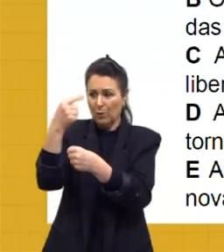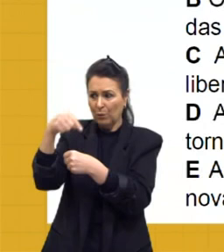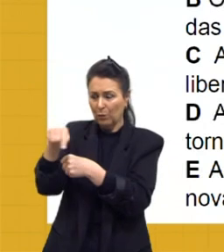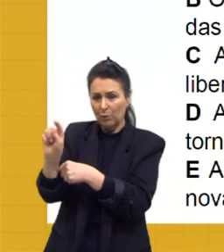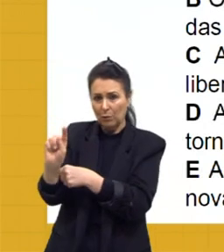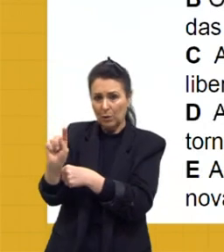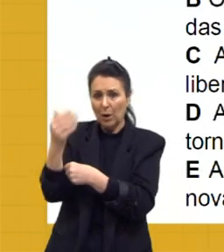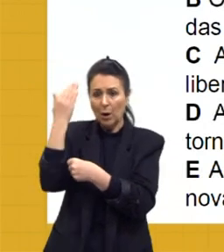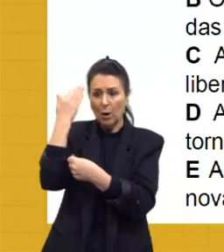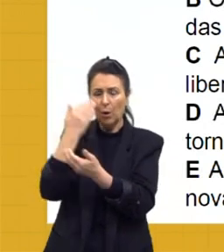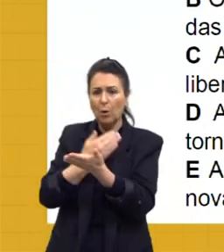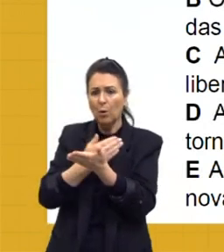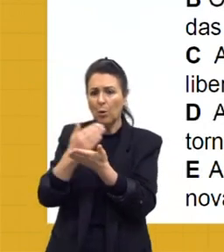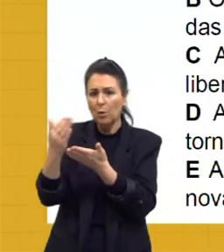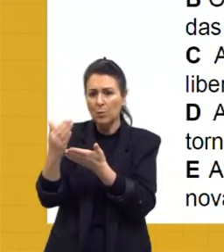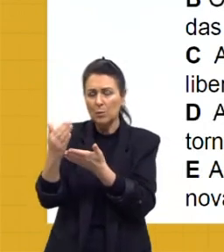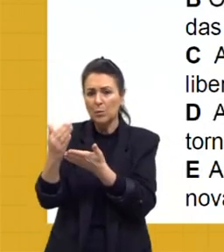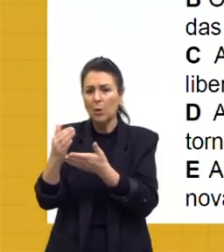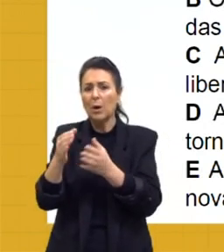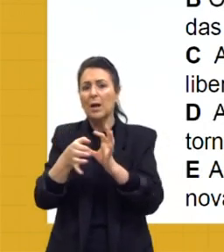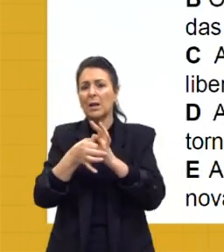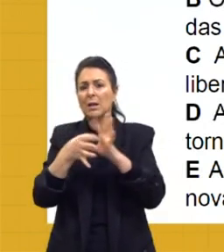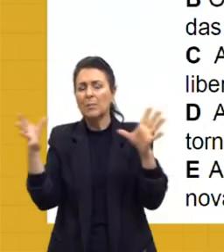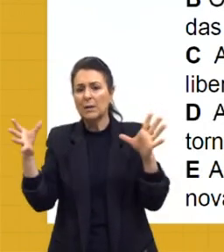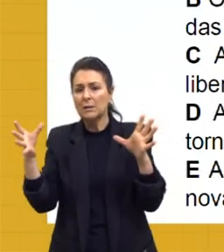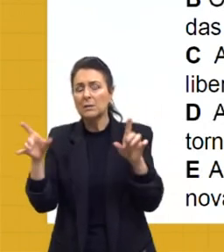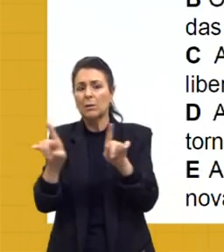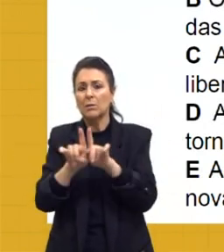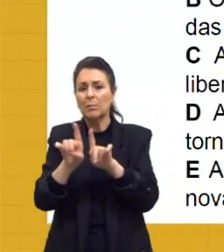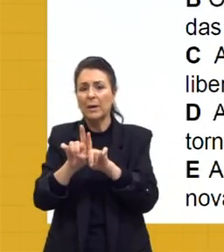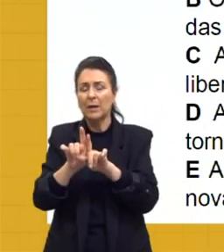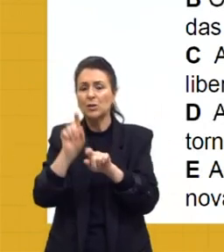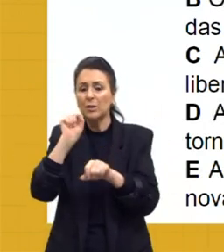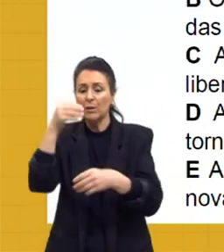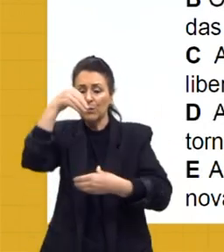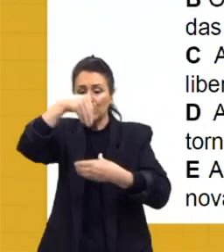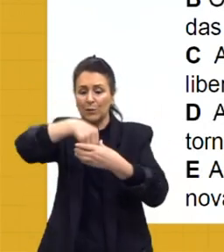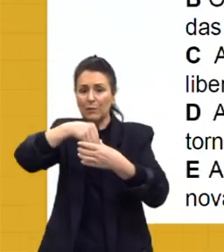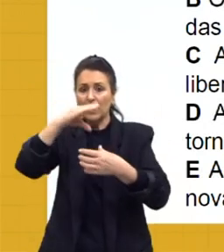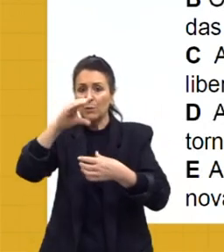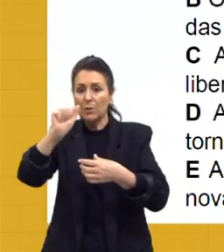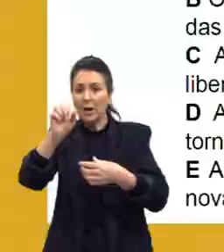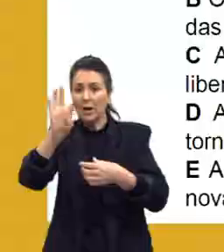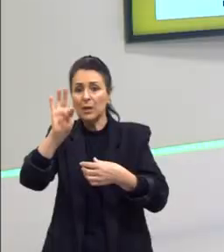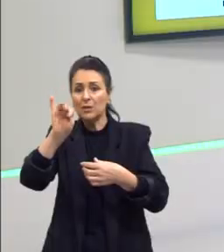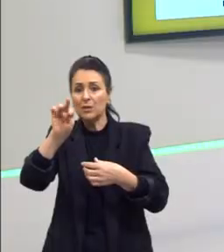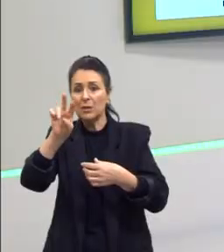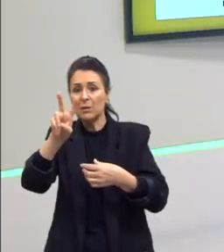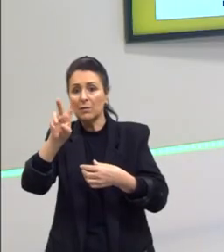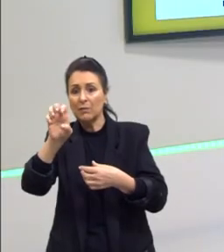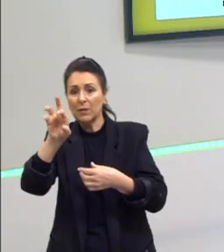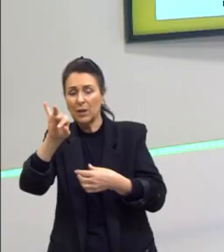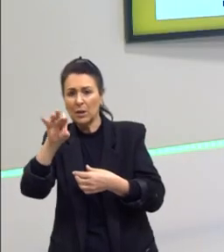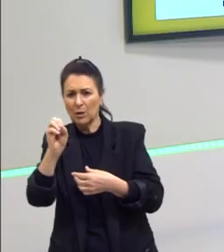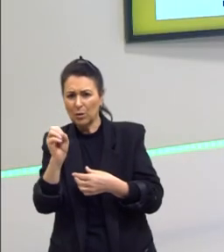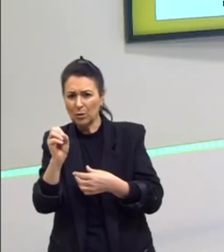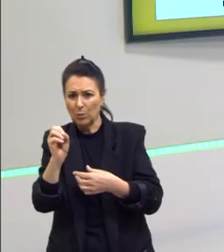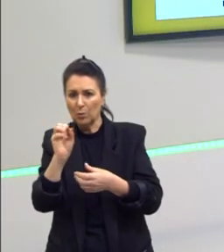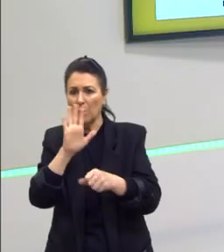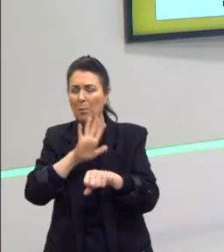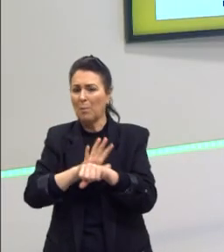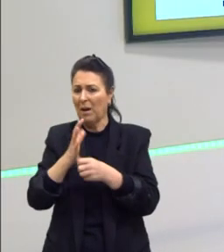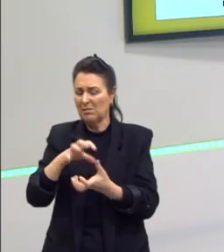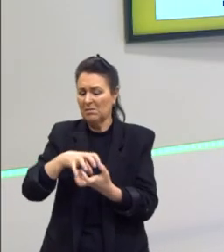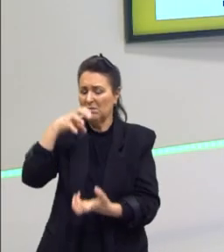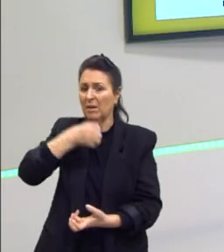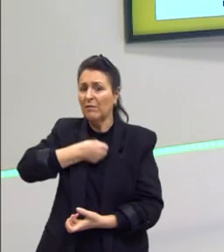dos cativos mais velhos. Então, também não, né? Essa lei que libertou as pessoas mais velhas também veio bem no final.